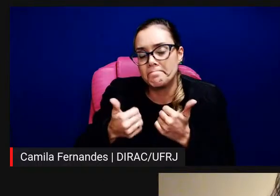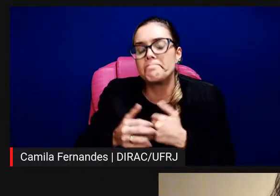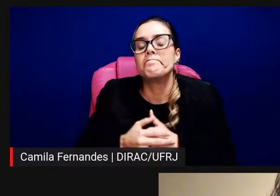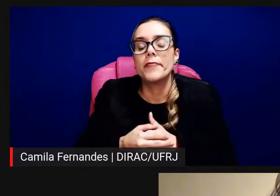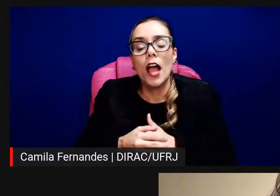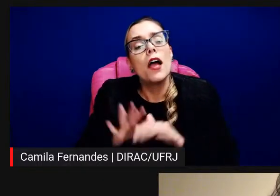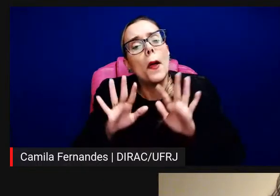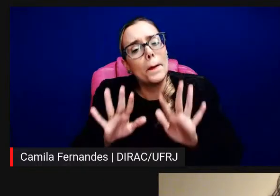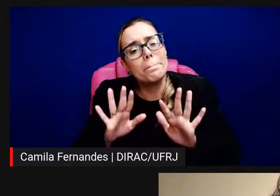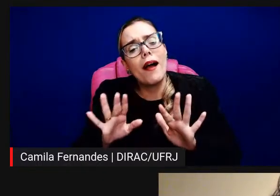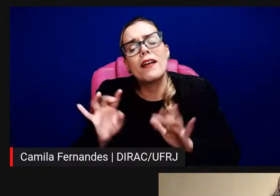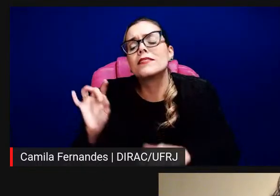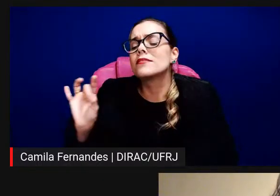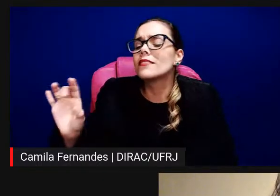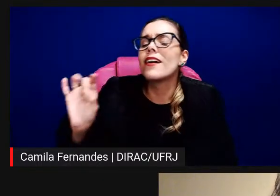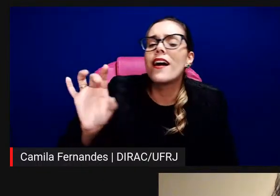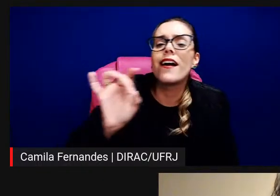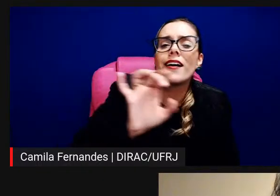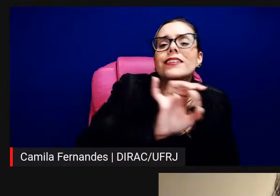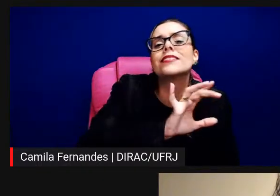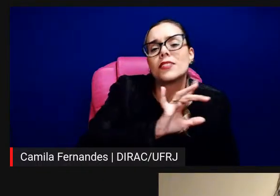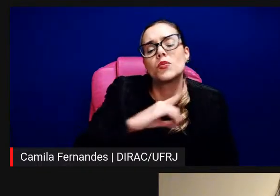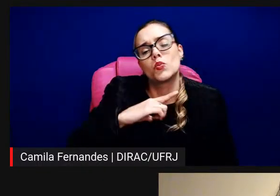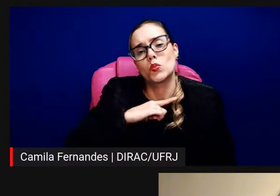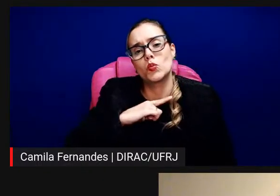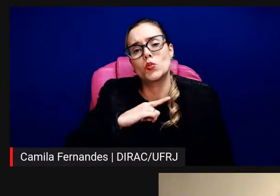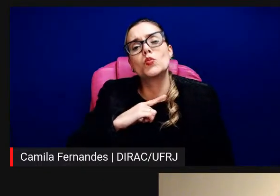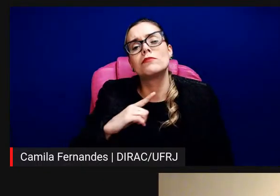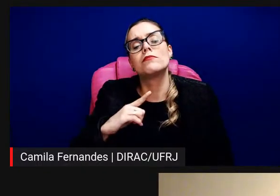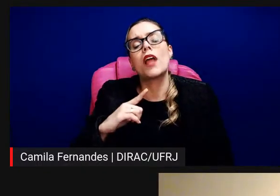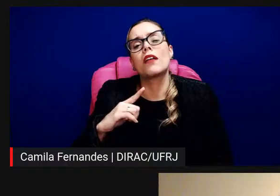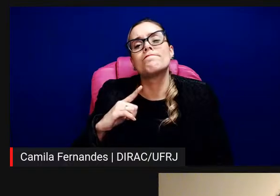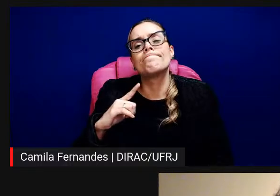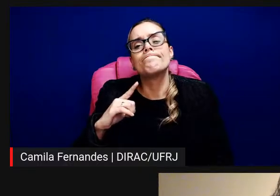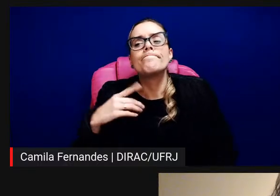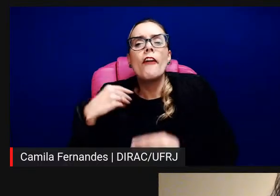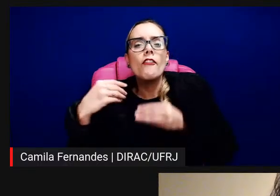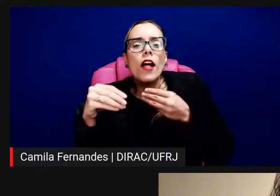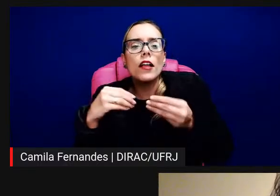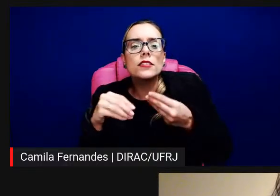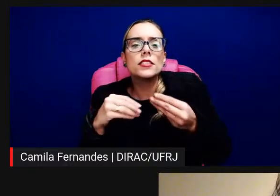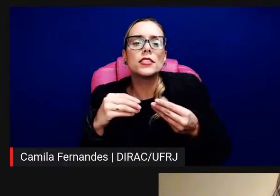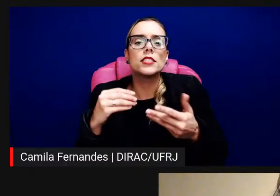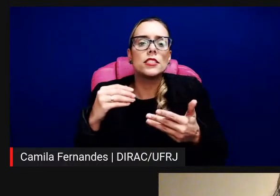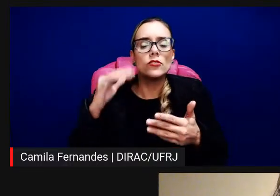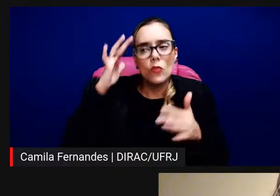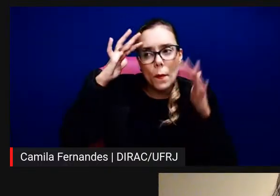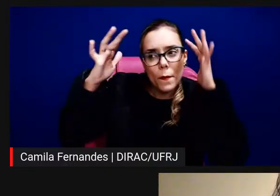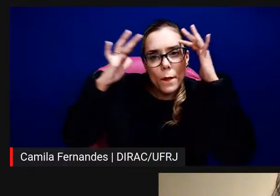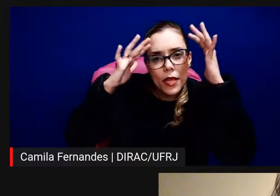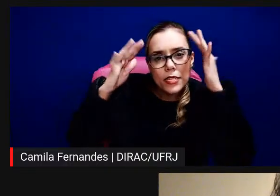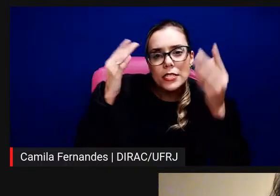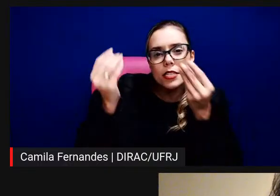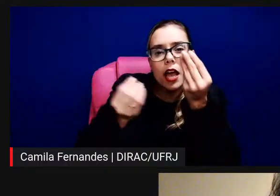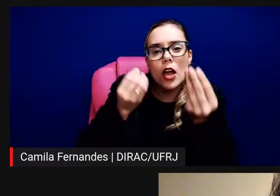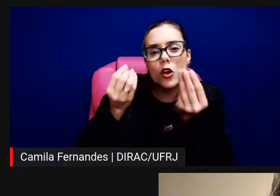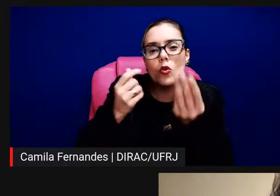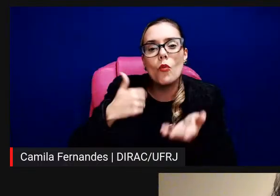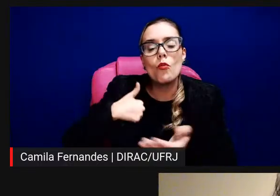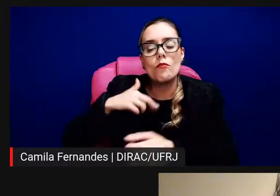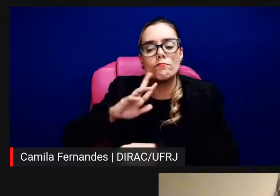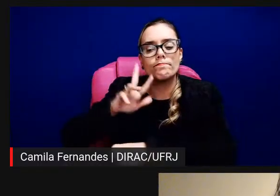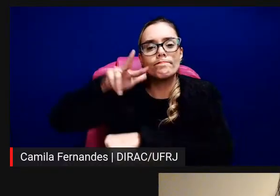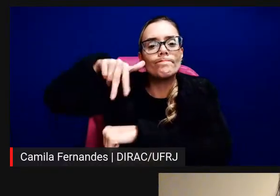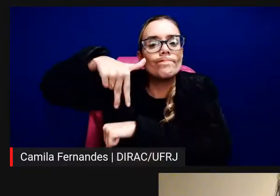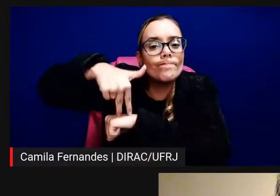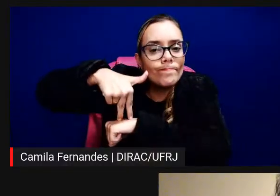sempre, assim, né? Eu acho que não tem uma resposta, eu acho que a resposta ela está sempre em movimento, ela vai